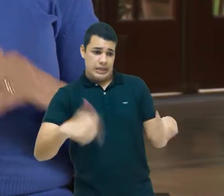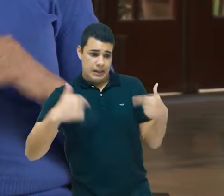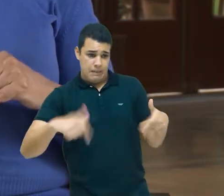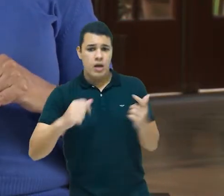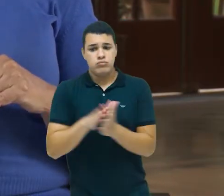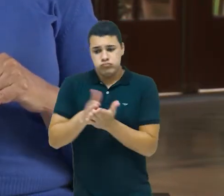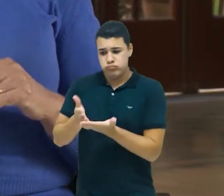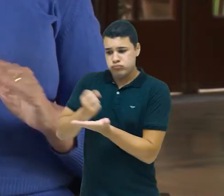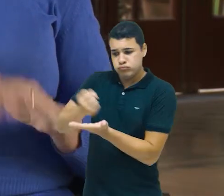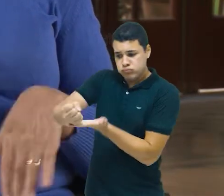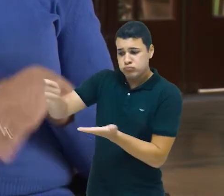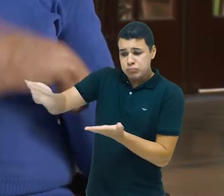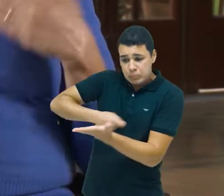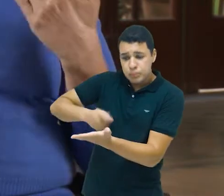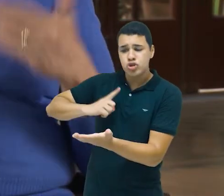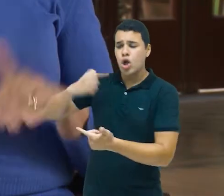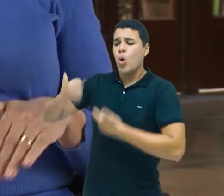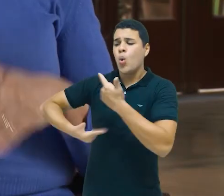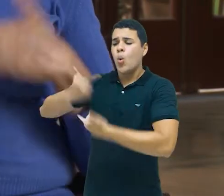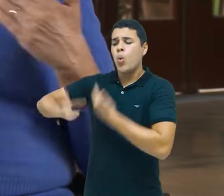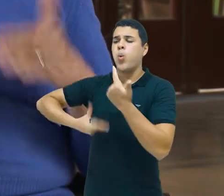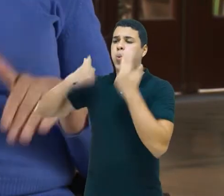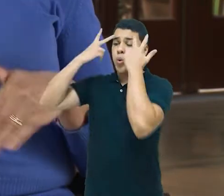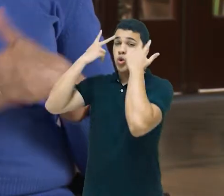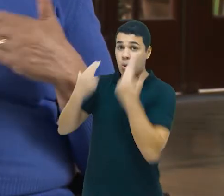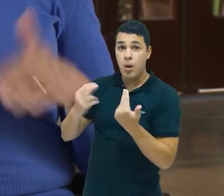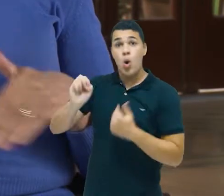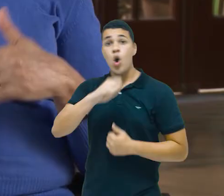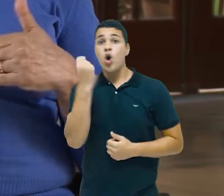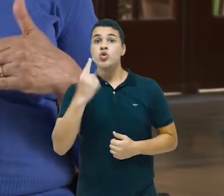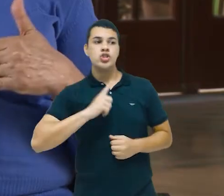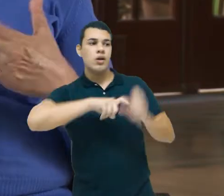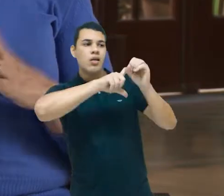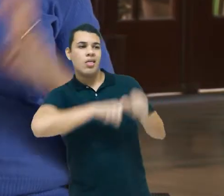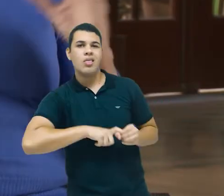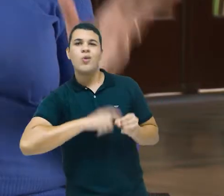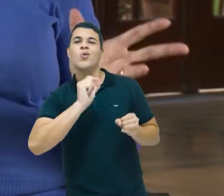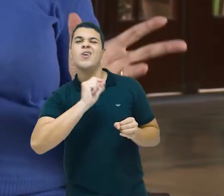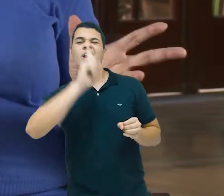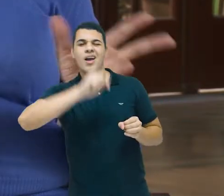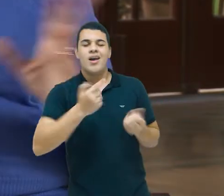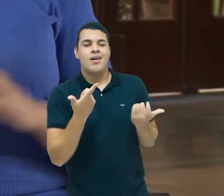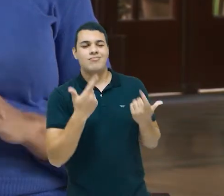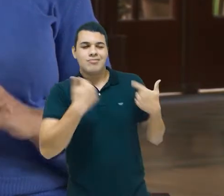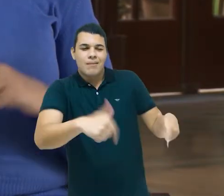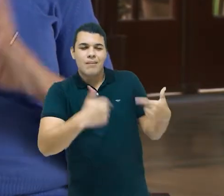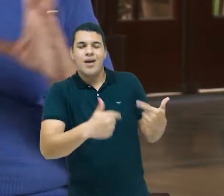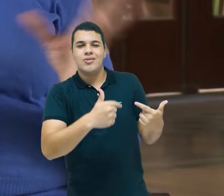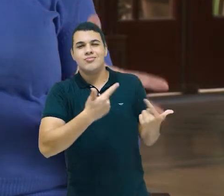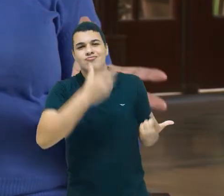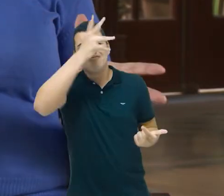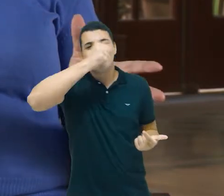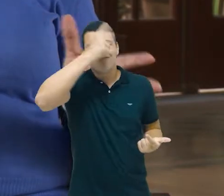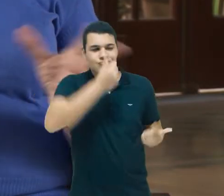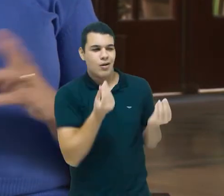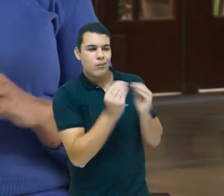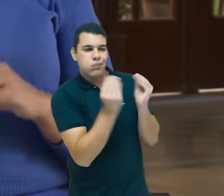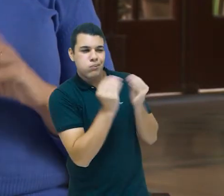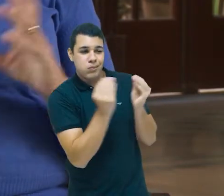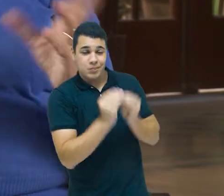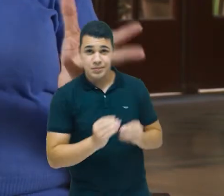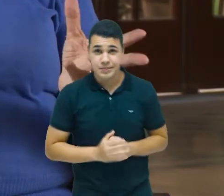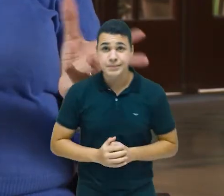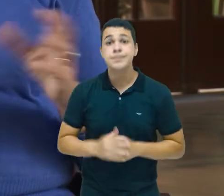formal, com carteira assinada, ou era dependente desses trabalhadores formais. Então, havia essa medicina previdenciária. Havia